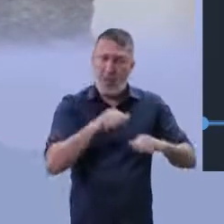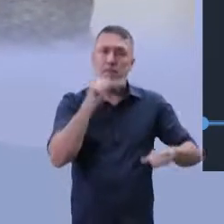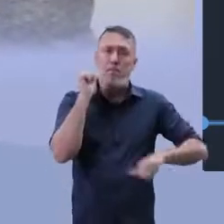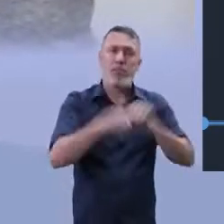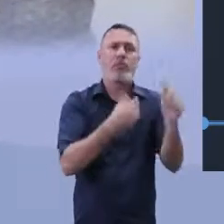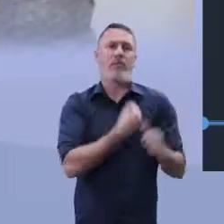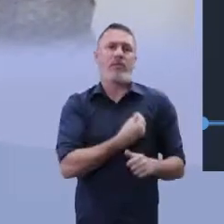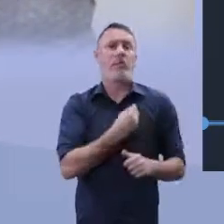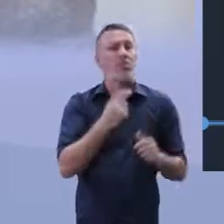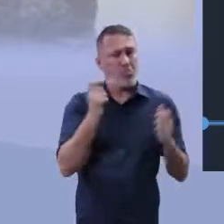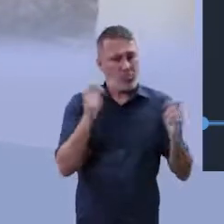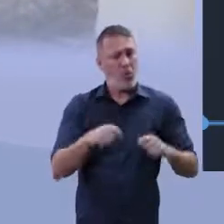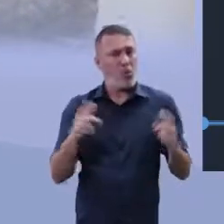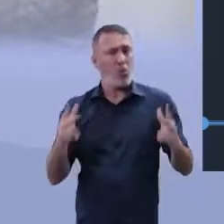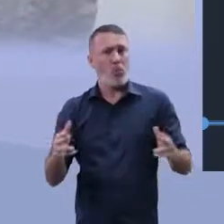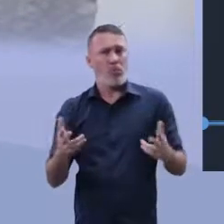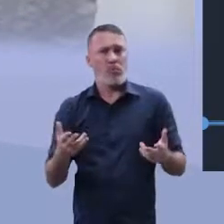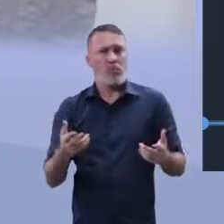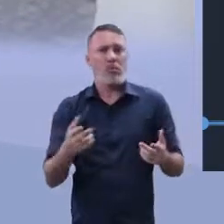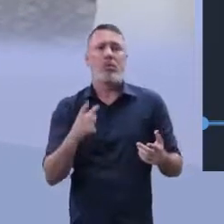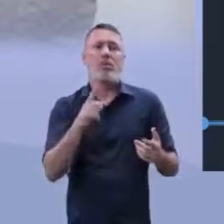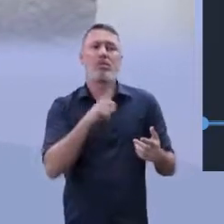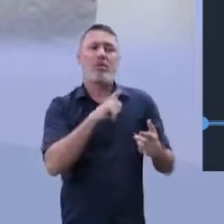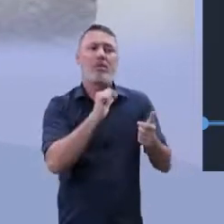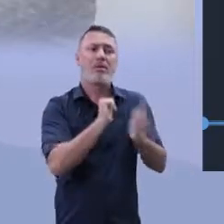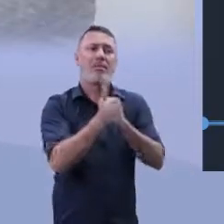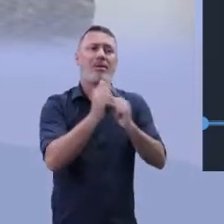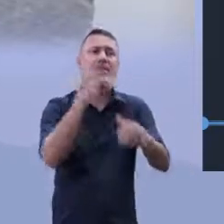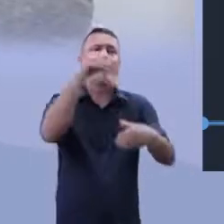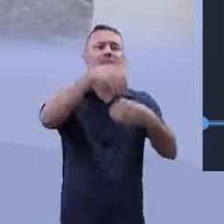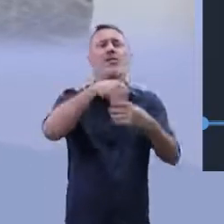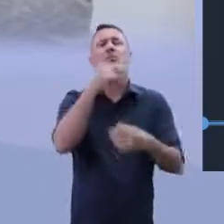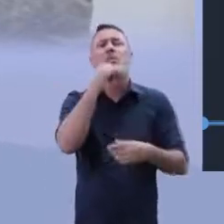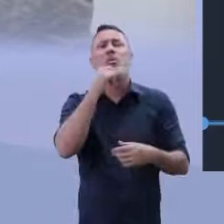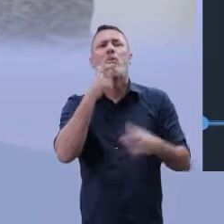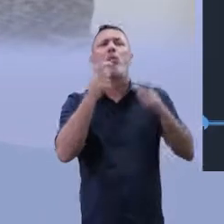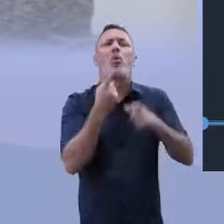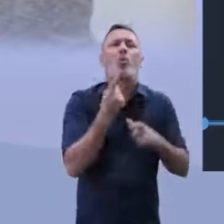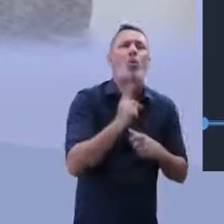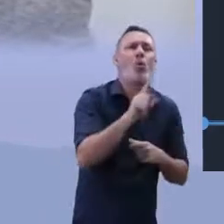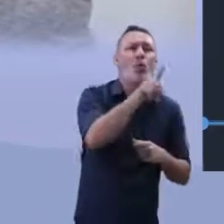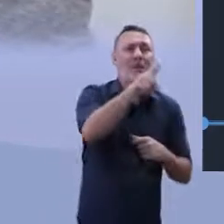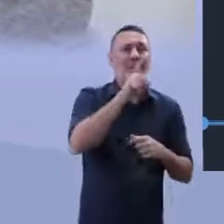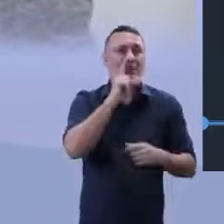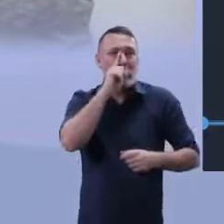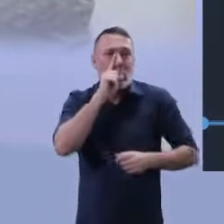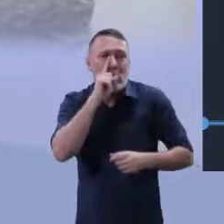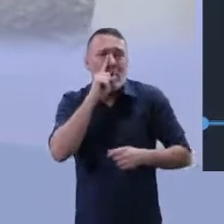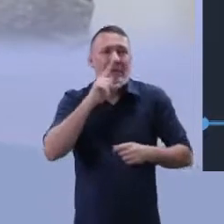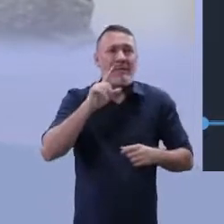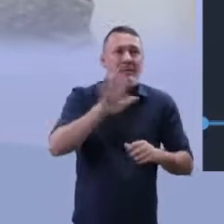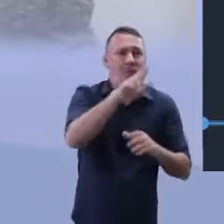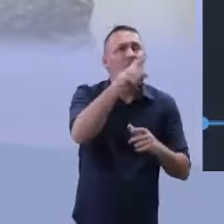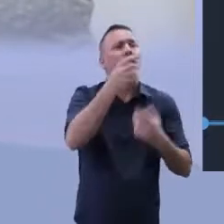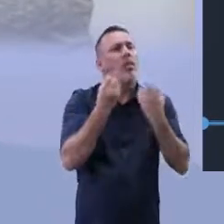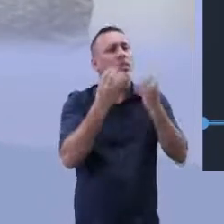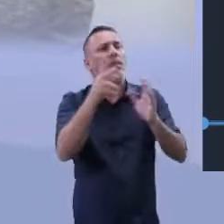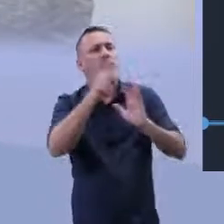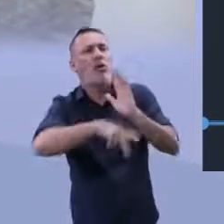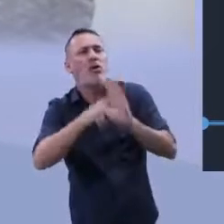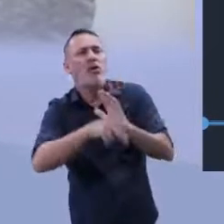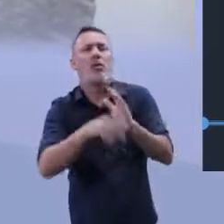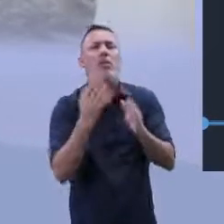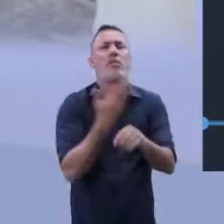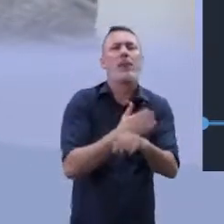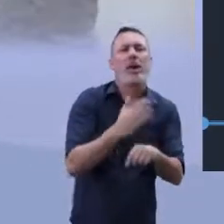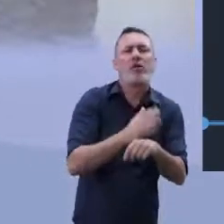fazer isso. O esporte, colocar nas comunidades, principalmente nas comunidades mais violentas, se eu faço uma prática, alguma ONG,